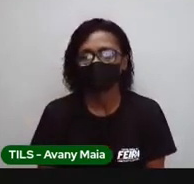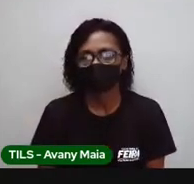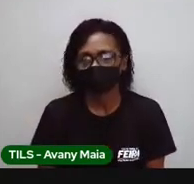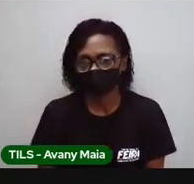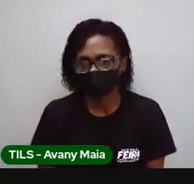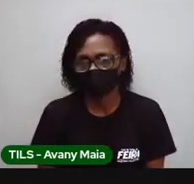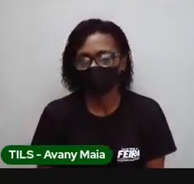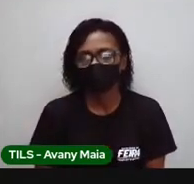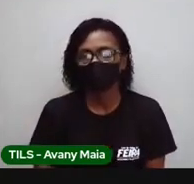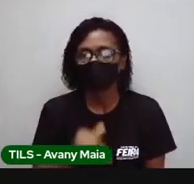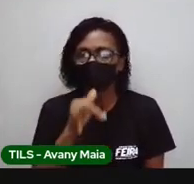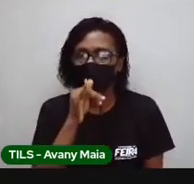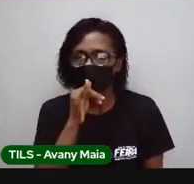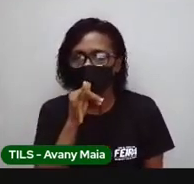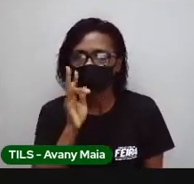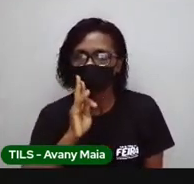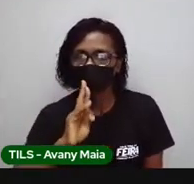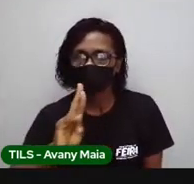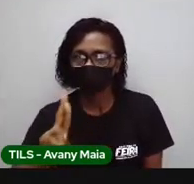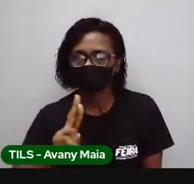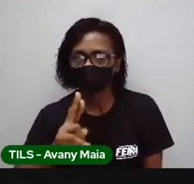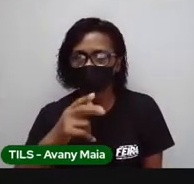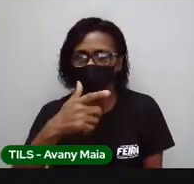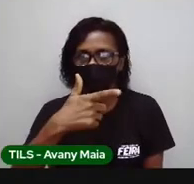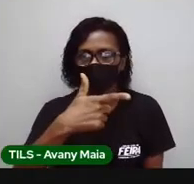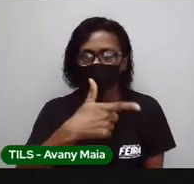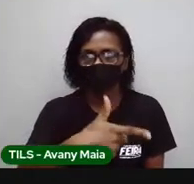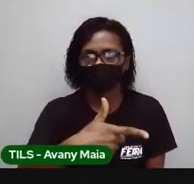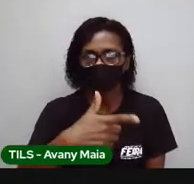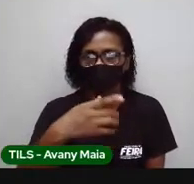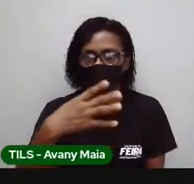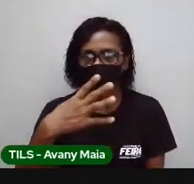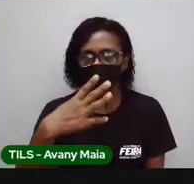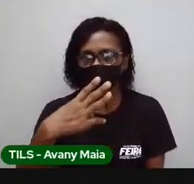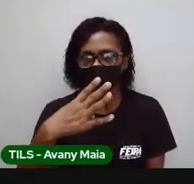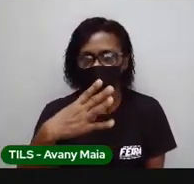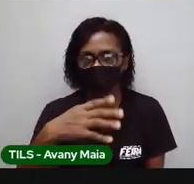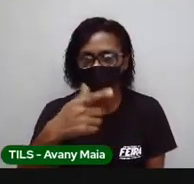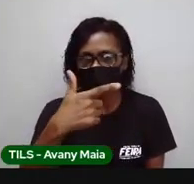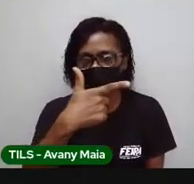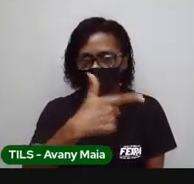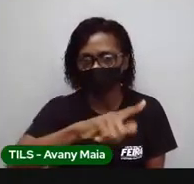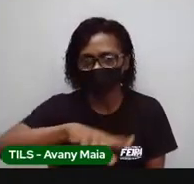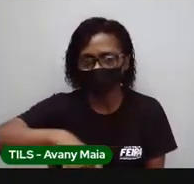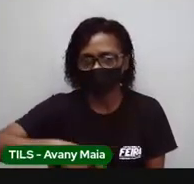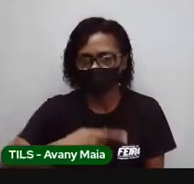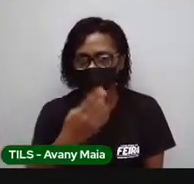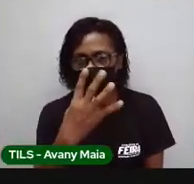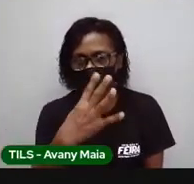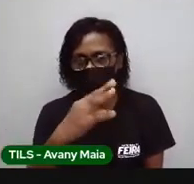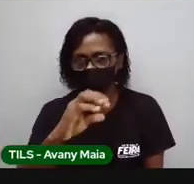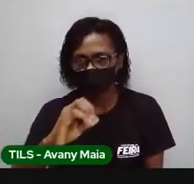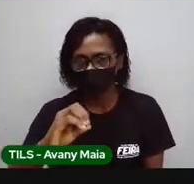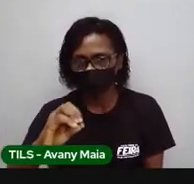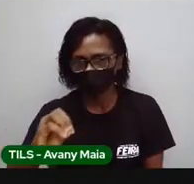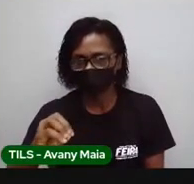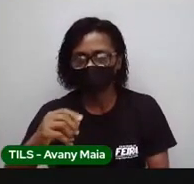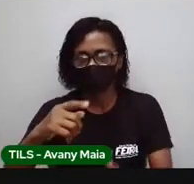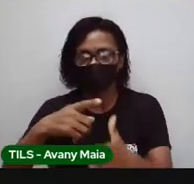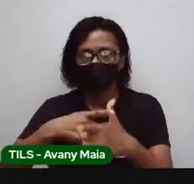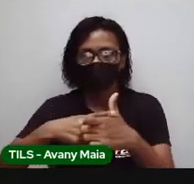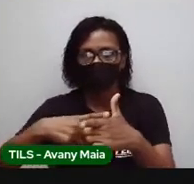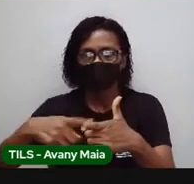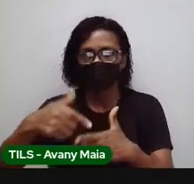E o resultado disso deu 2,4, só que agora em quilowatts, hora.